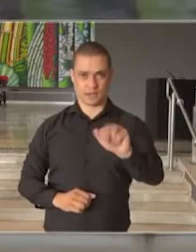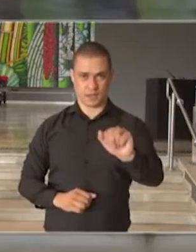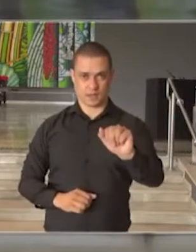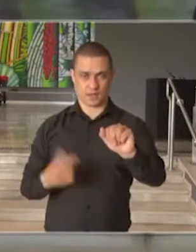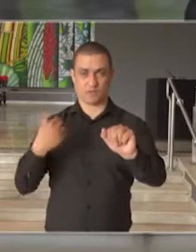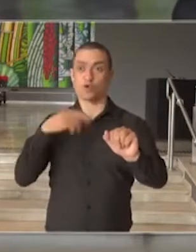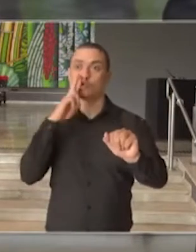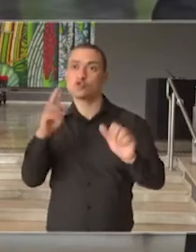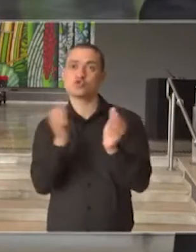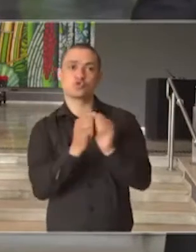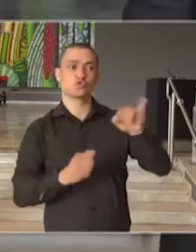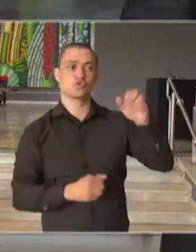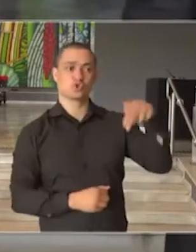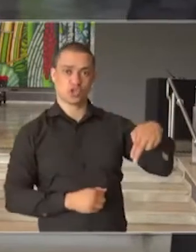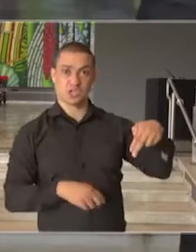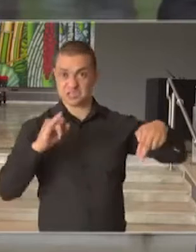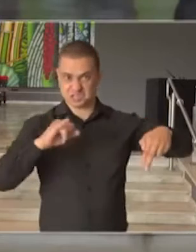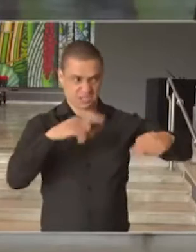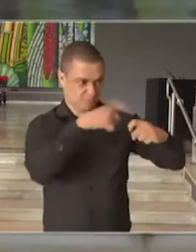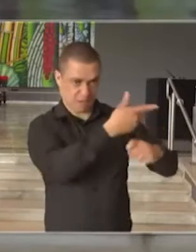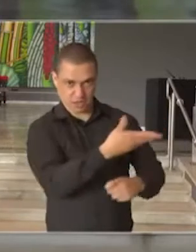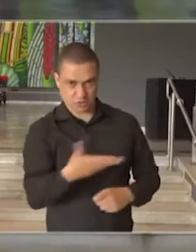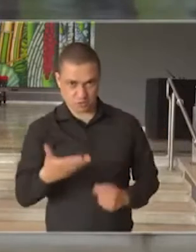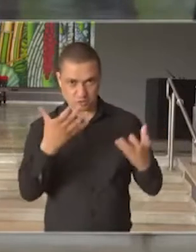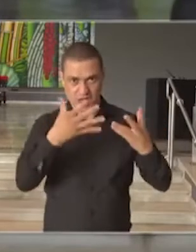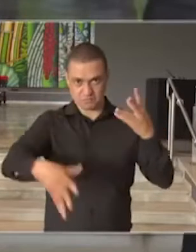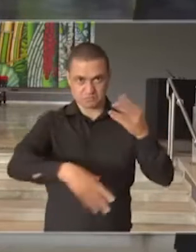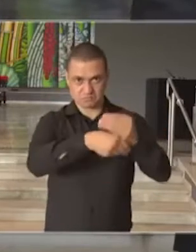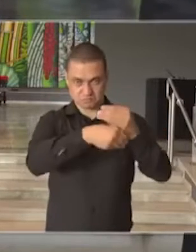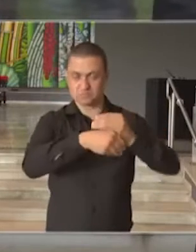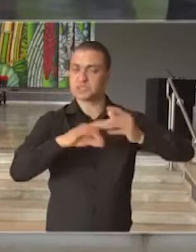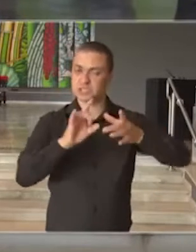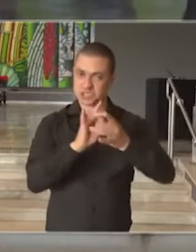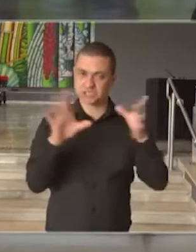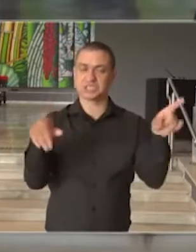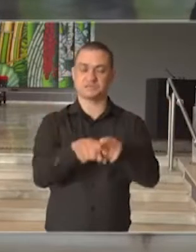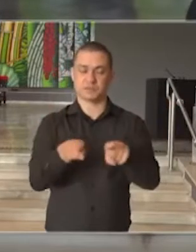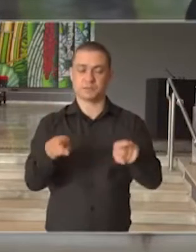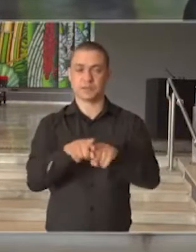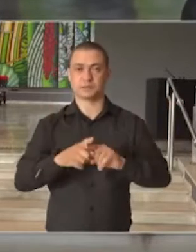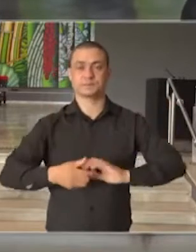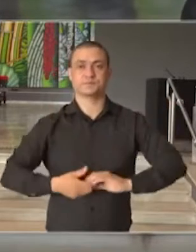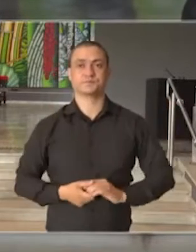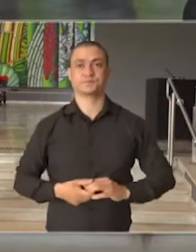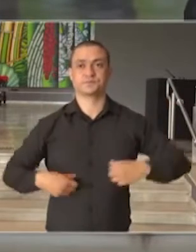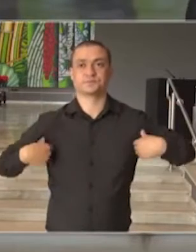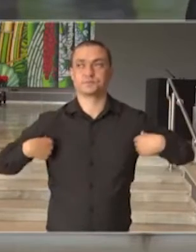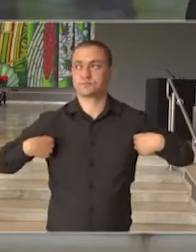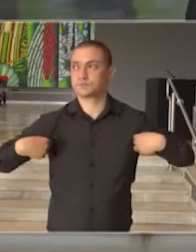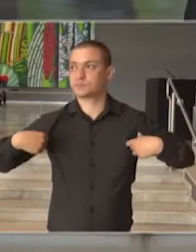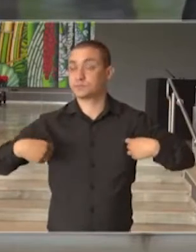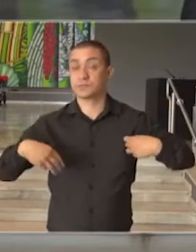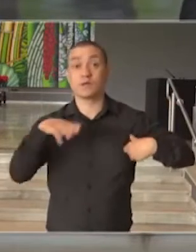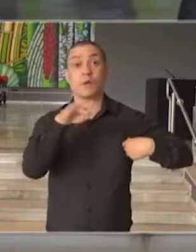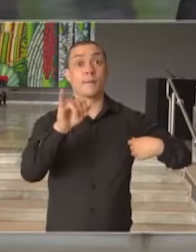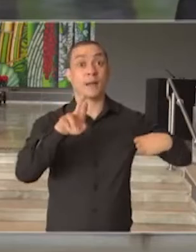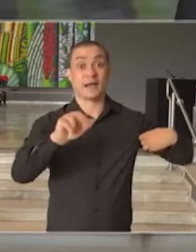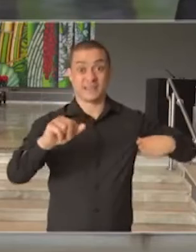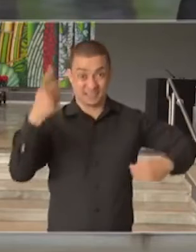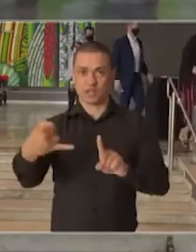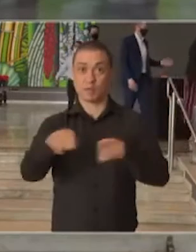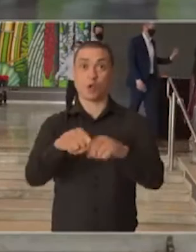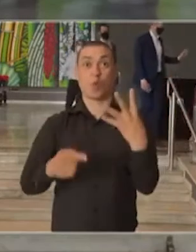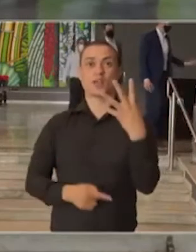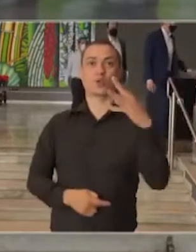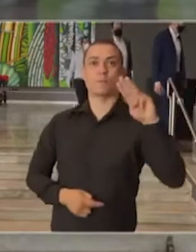4 milhões de doses da vacina Coronavac. O objetivo é que todos os profissionais de saúde sejam imunizados.